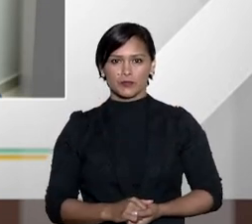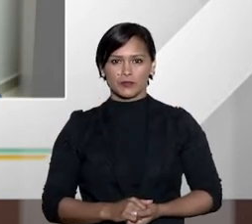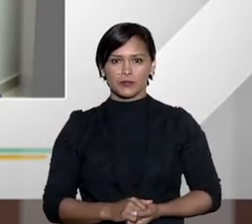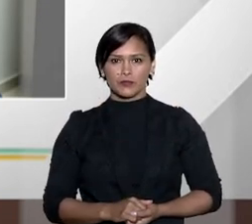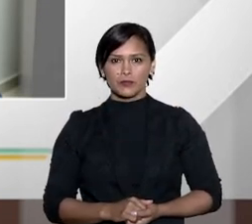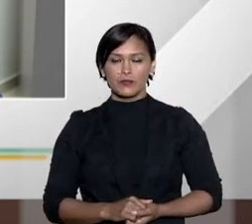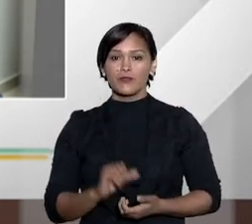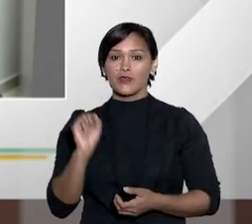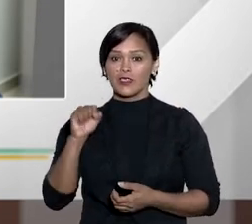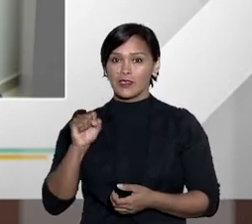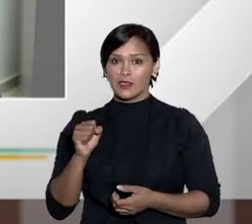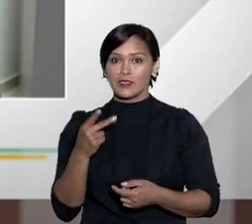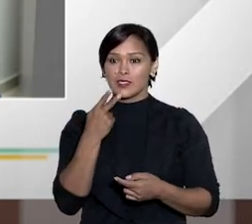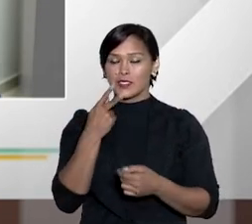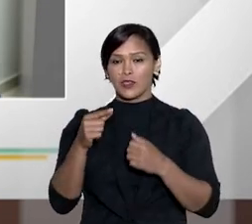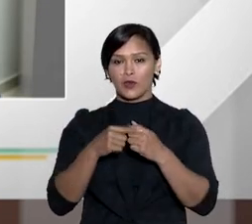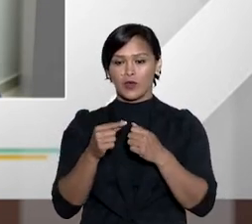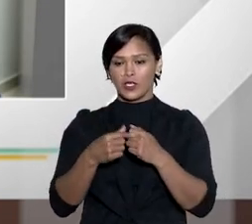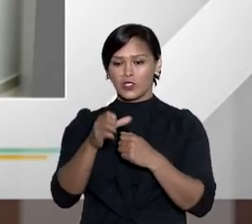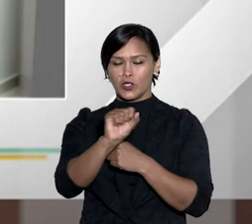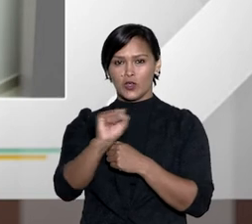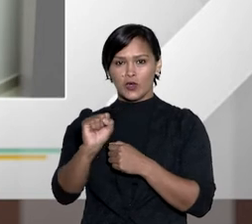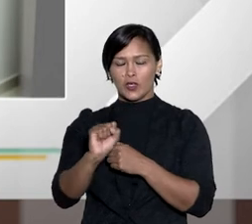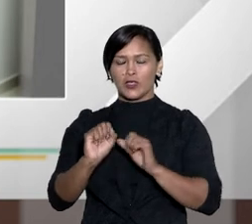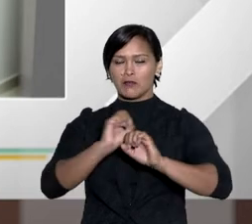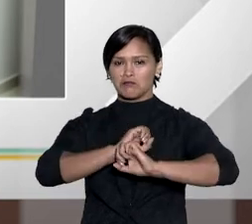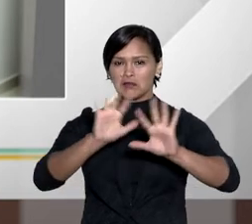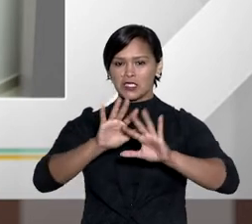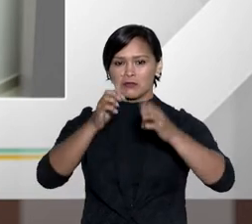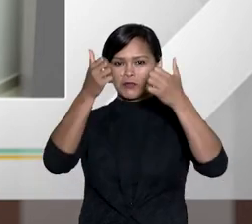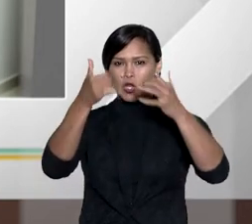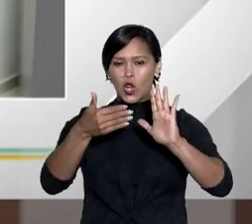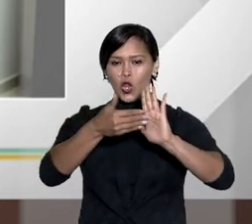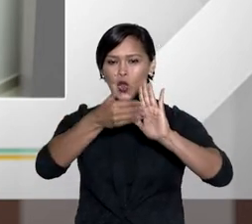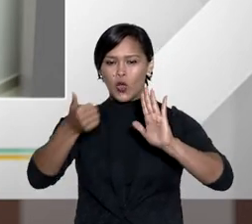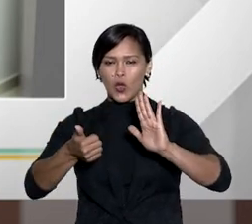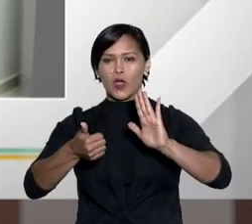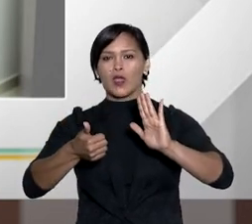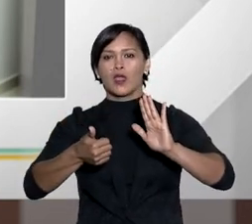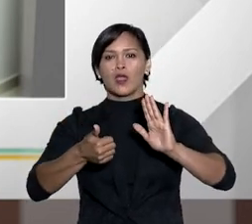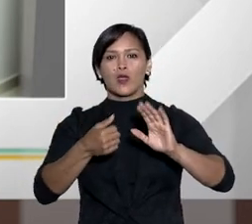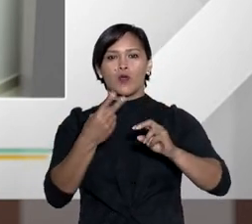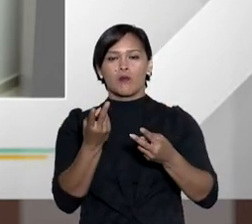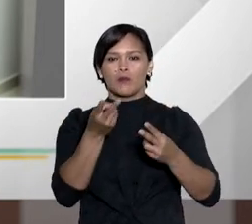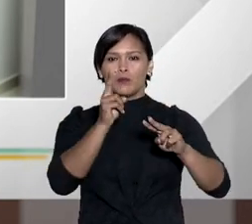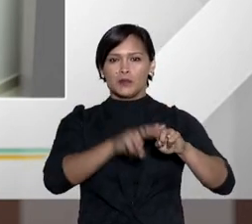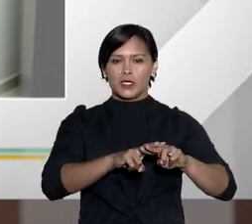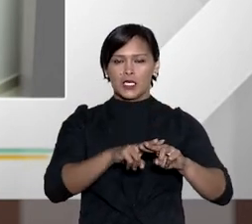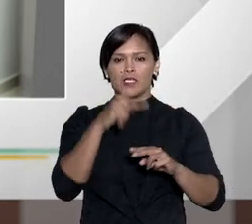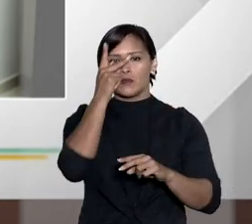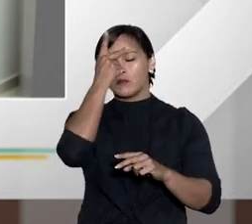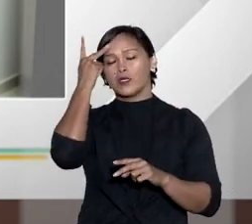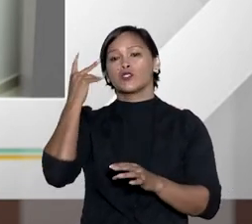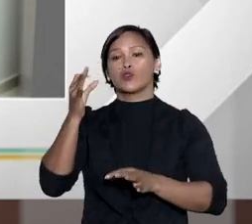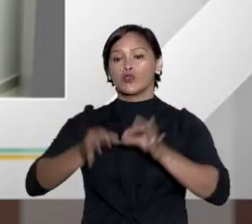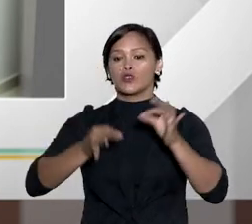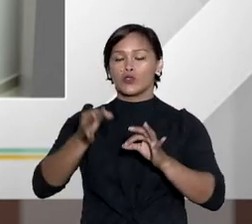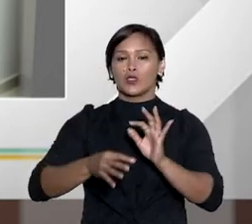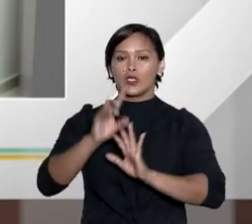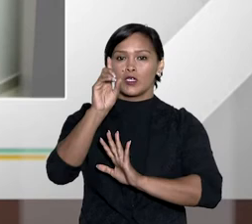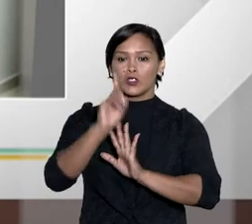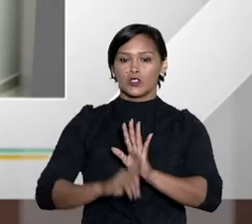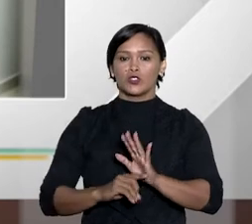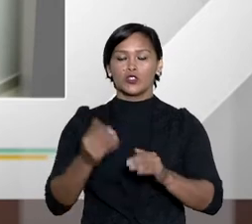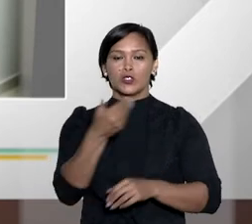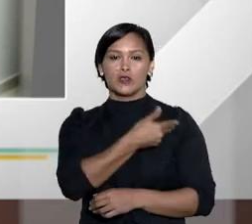eu gostaria que o senhor explicasse isso aí para a gente exatamente o artigo 8 expressamente excluiu incapaz o